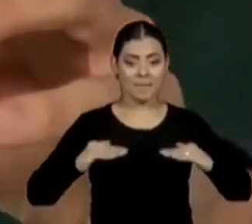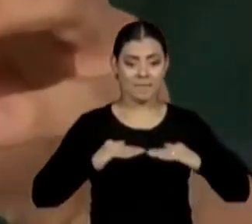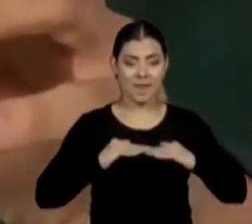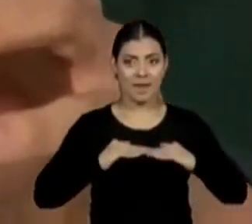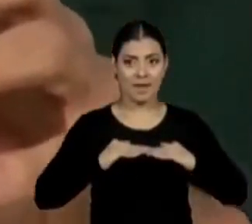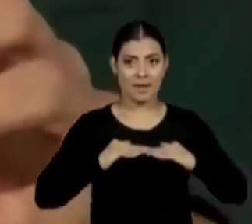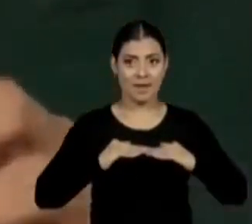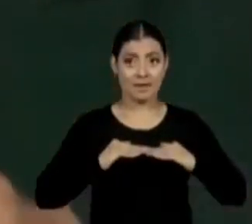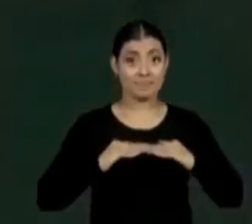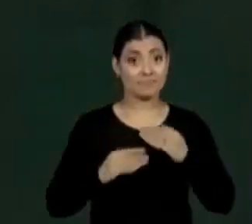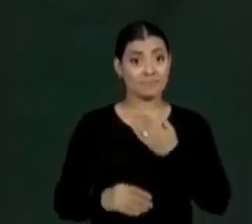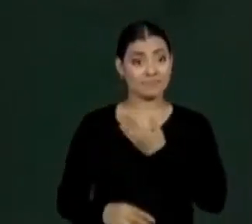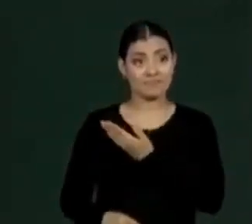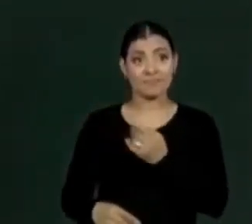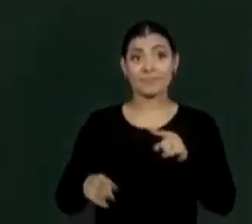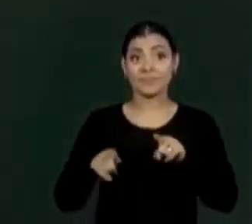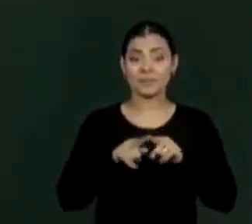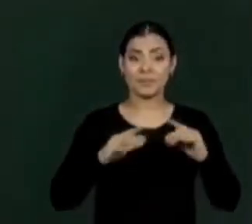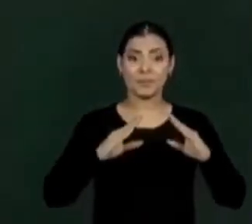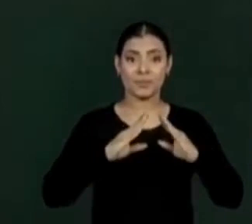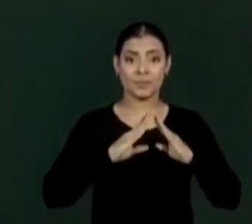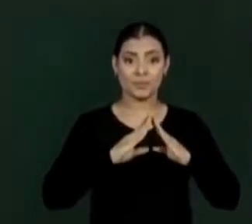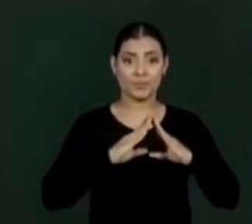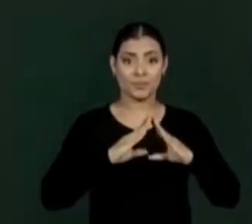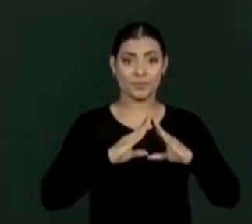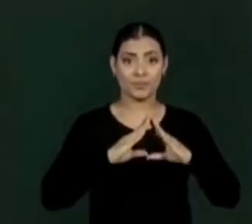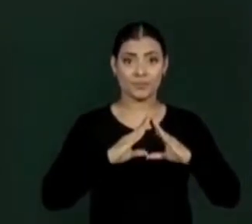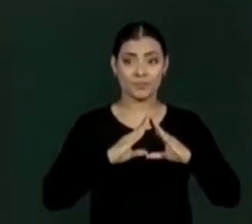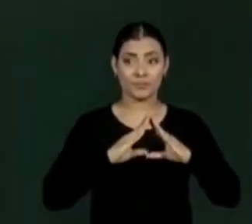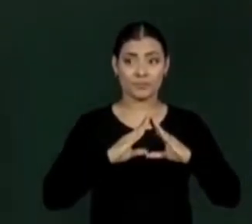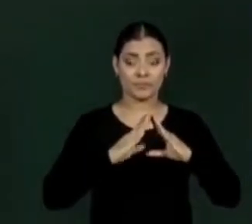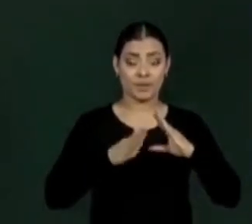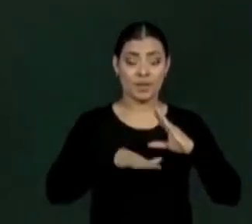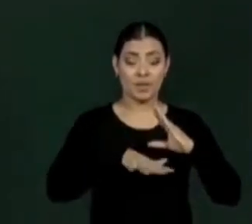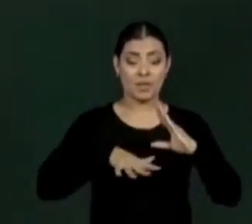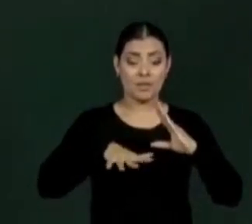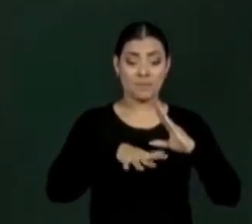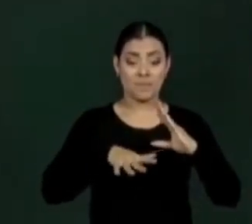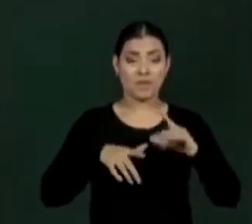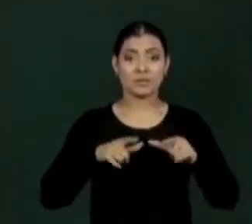e a nossa pirâmide de base quadrada. Observem.